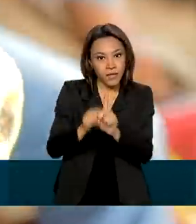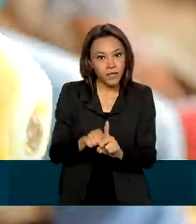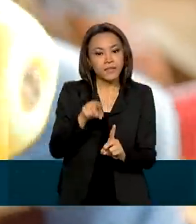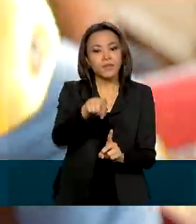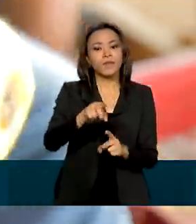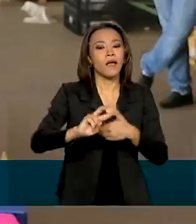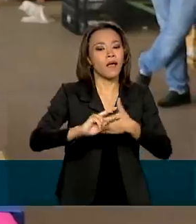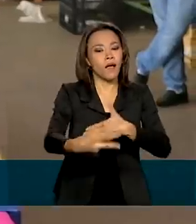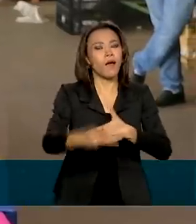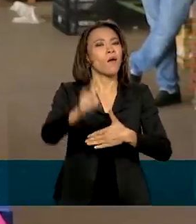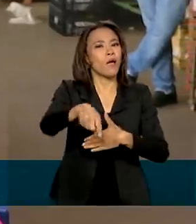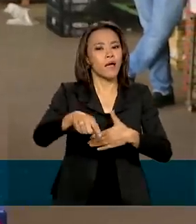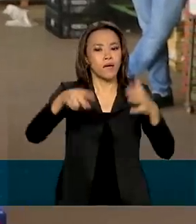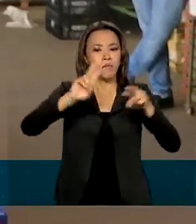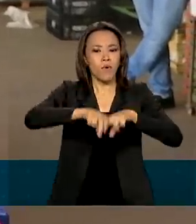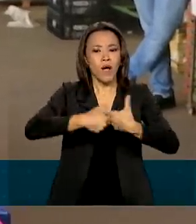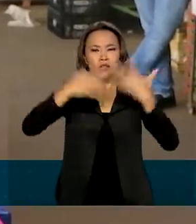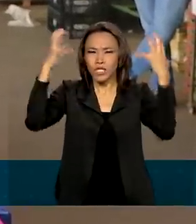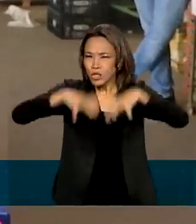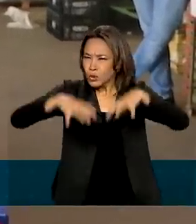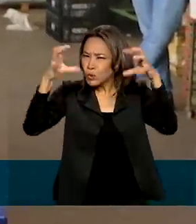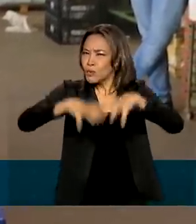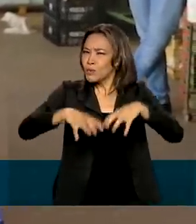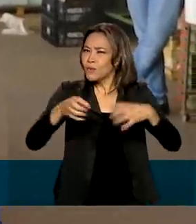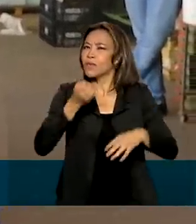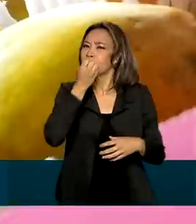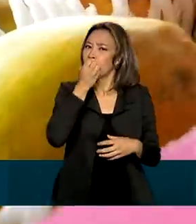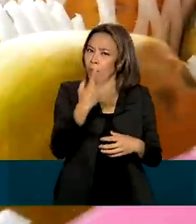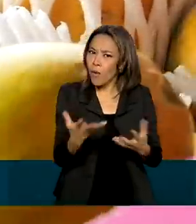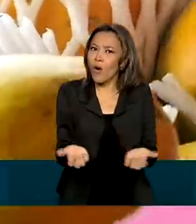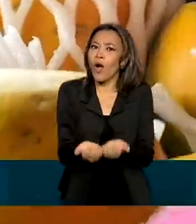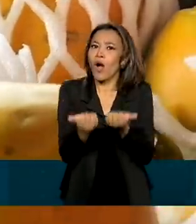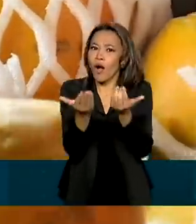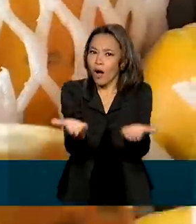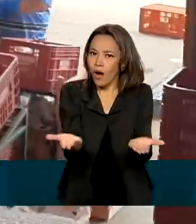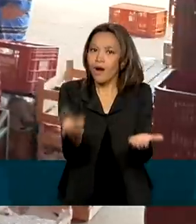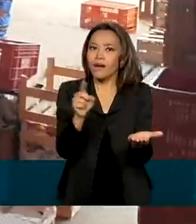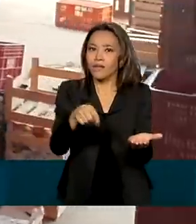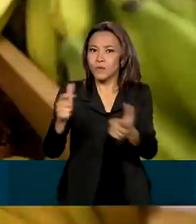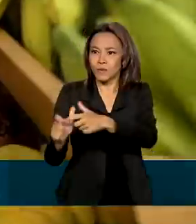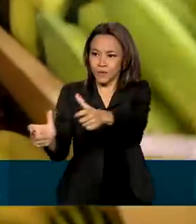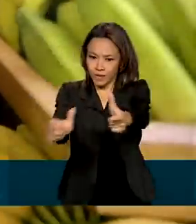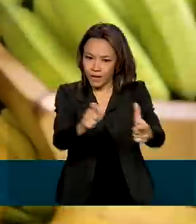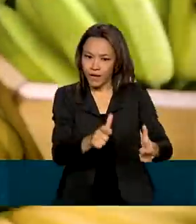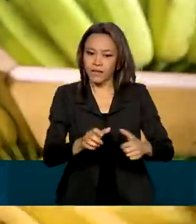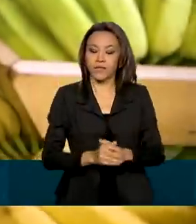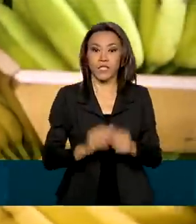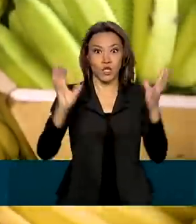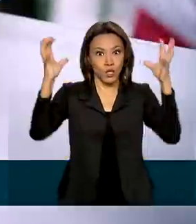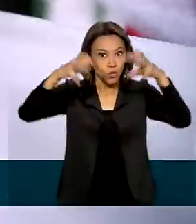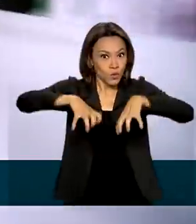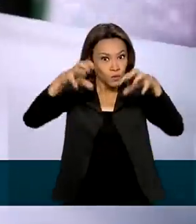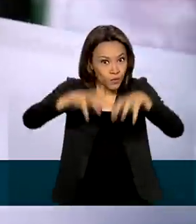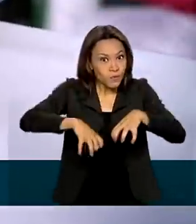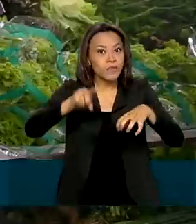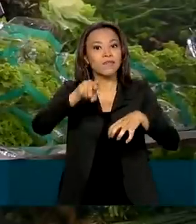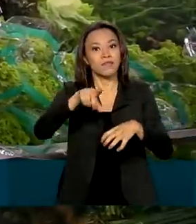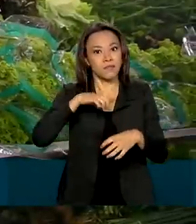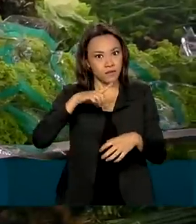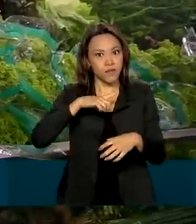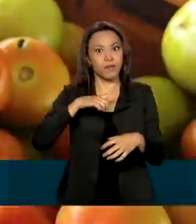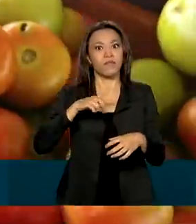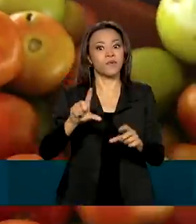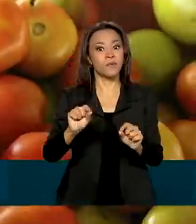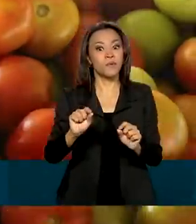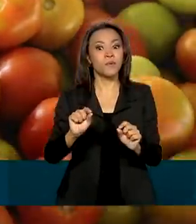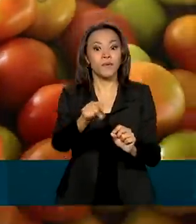resultado das chuvas intensas e da boa oferta da fruta nas regiões produtoras. Chuvas que impactaram na